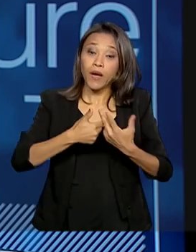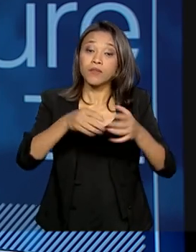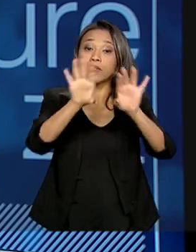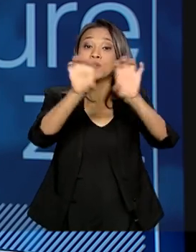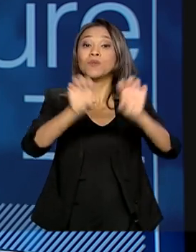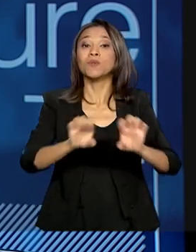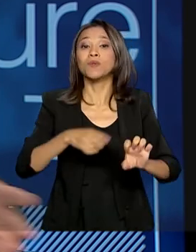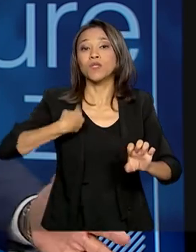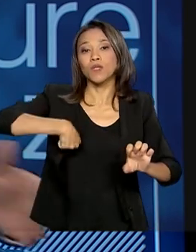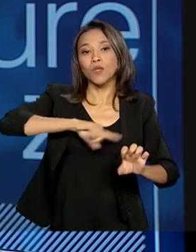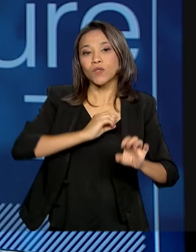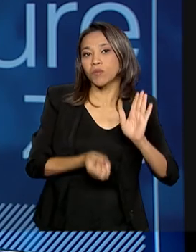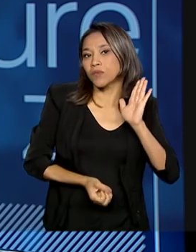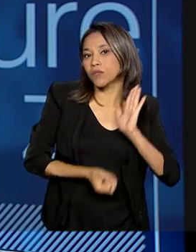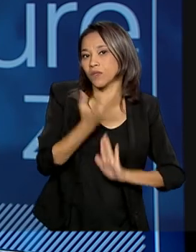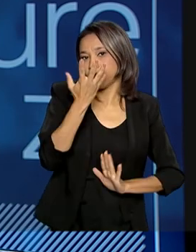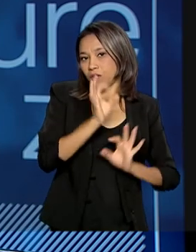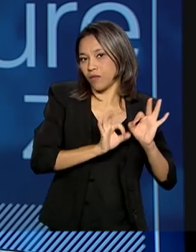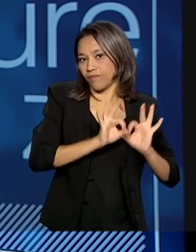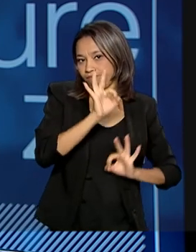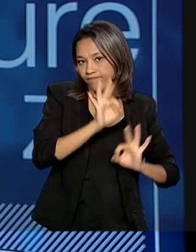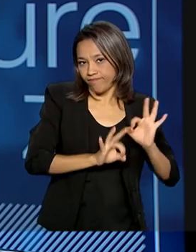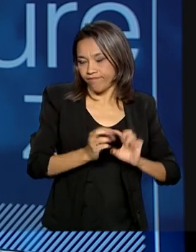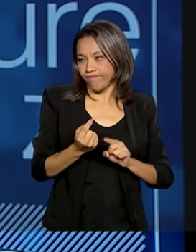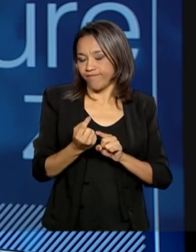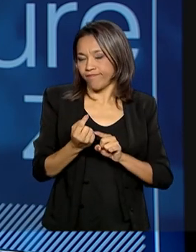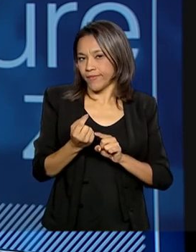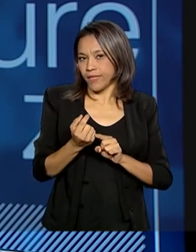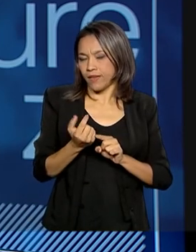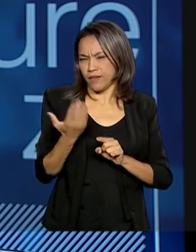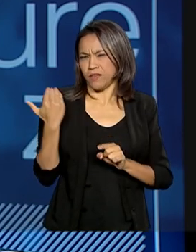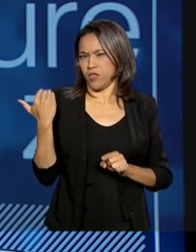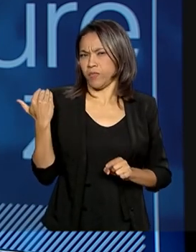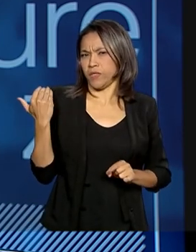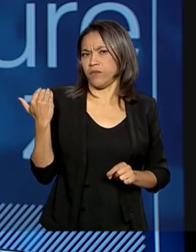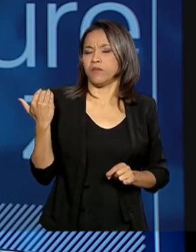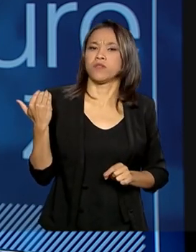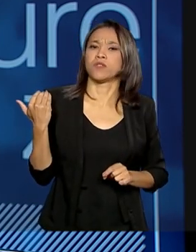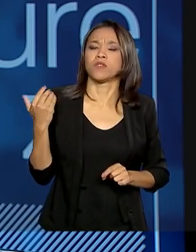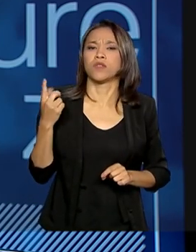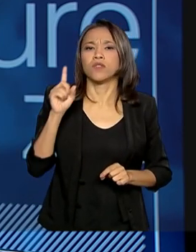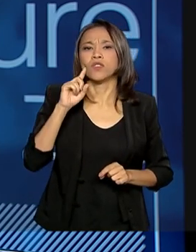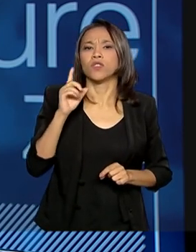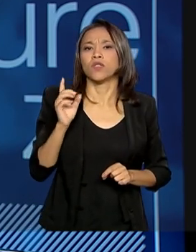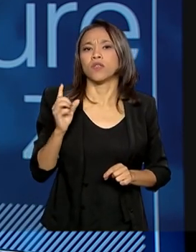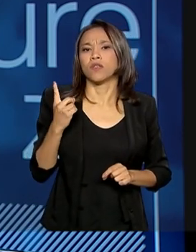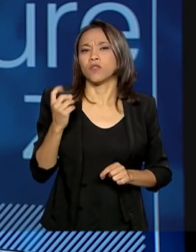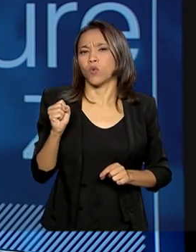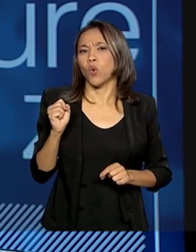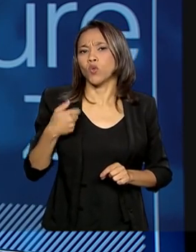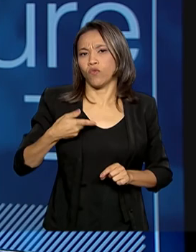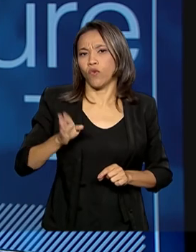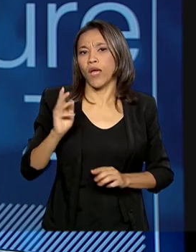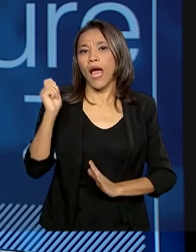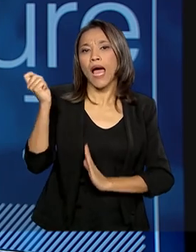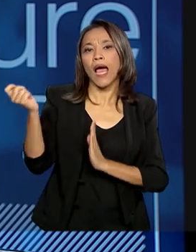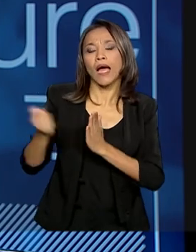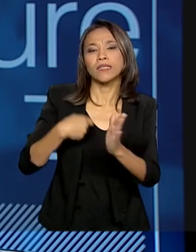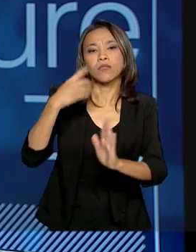nós estamos criando. Recentemente, no 18, foi assinar o decreto de